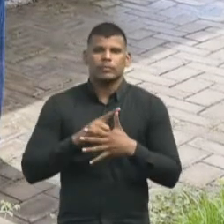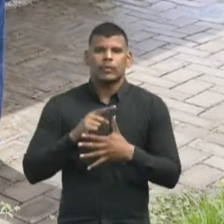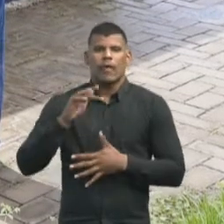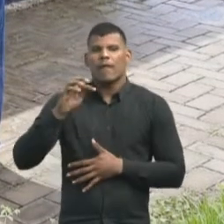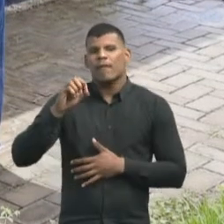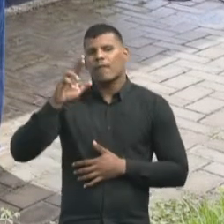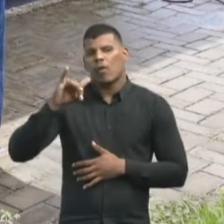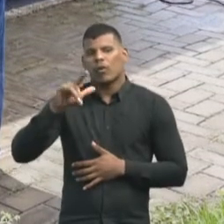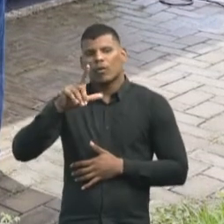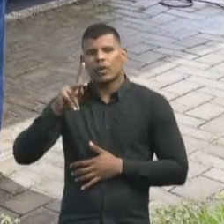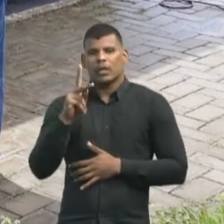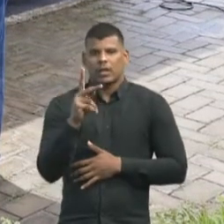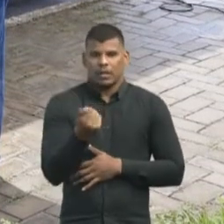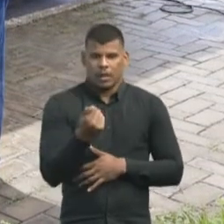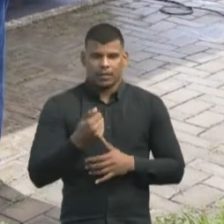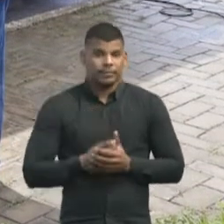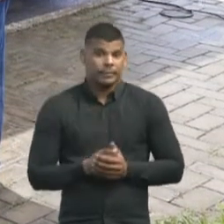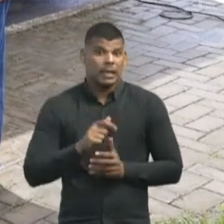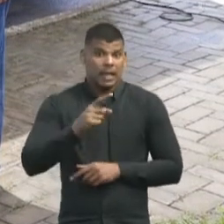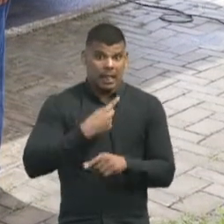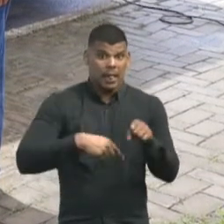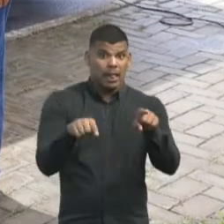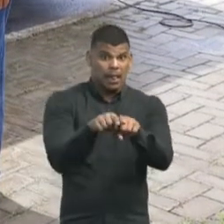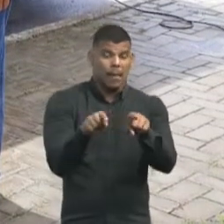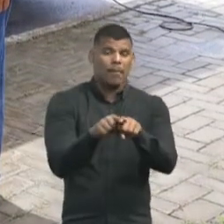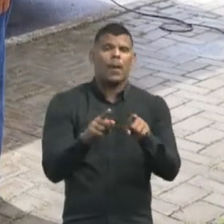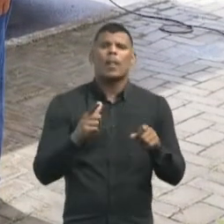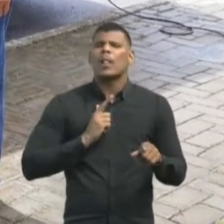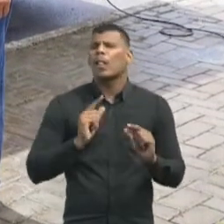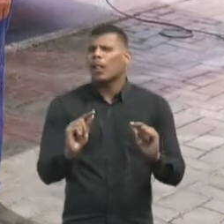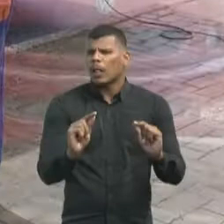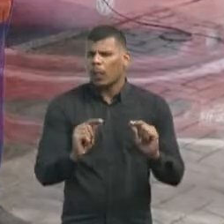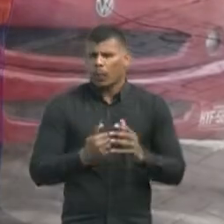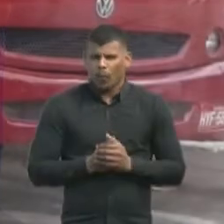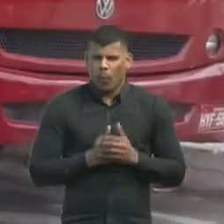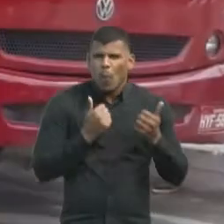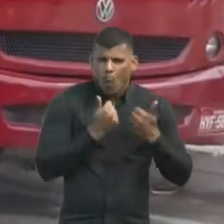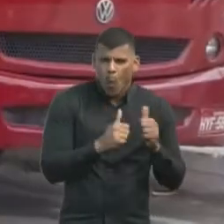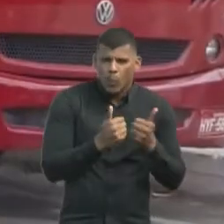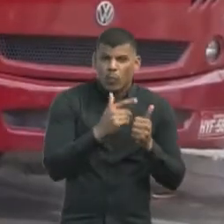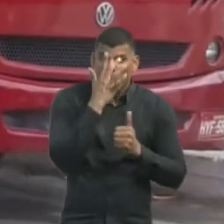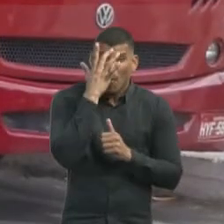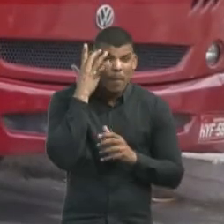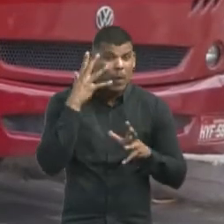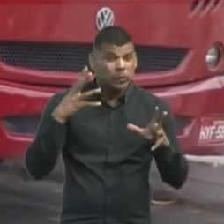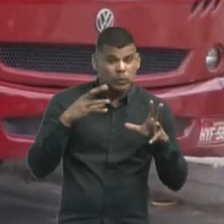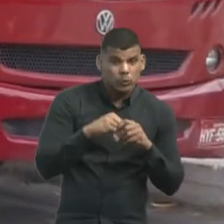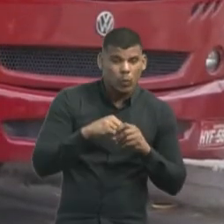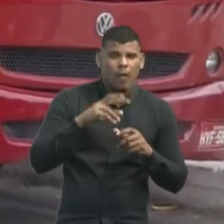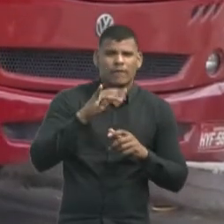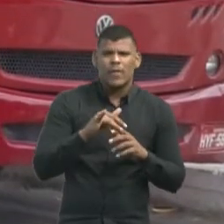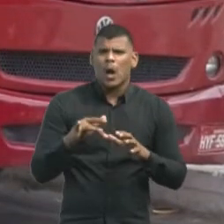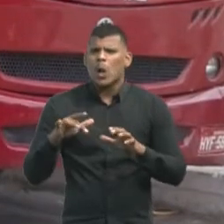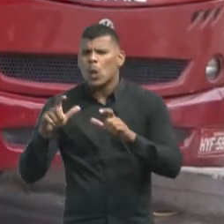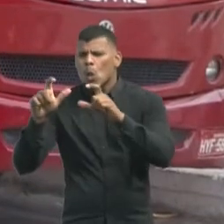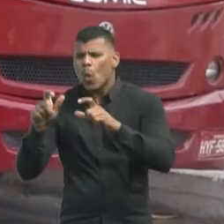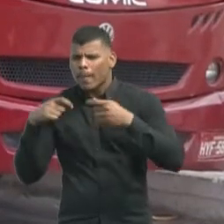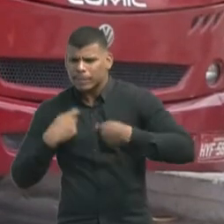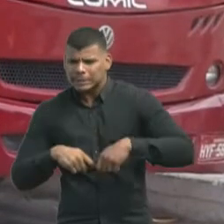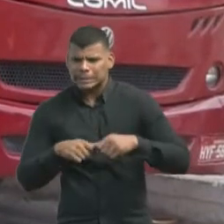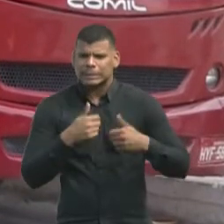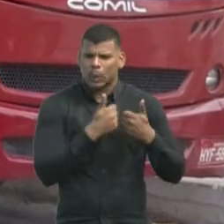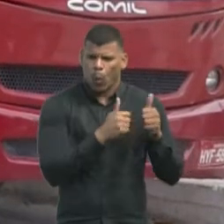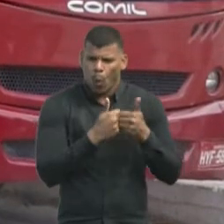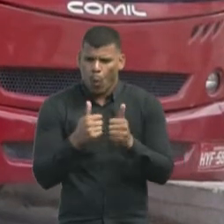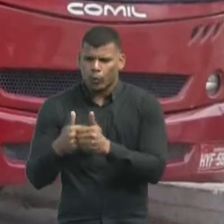núcleo de mediação itinerante. Um ônibus adaptado leva à mediação às comunidades que mais necessitam